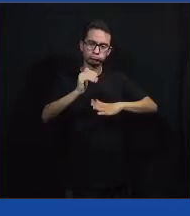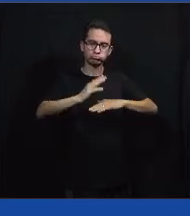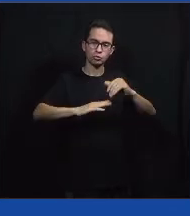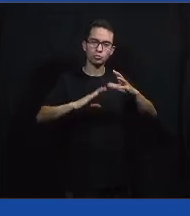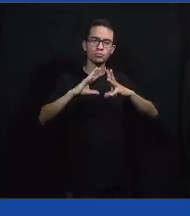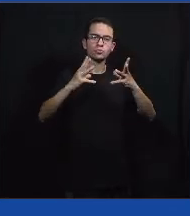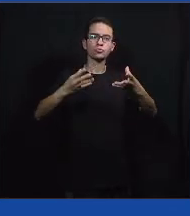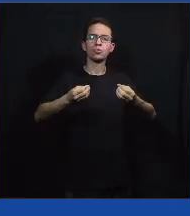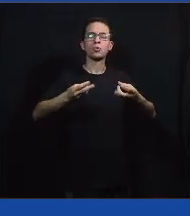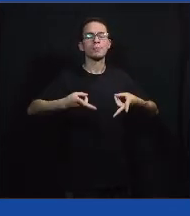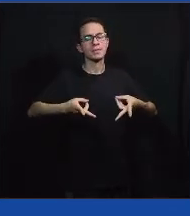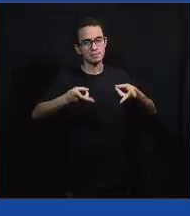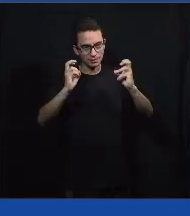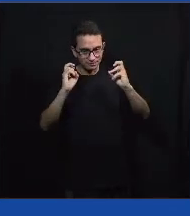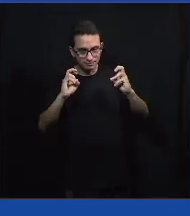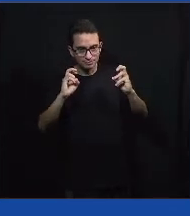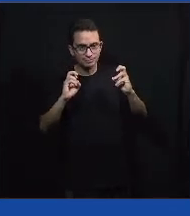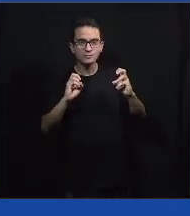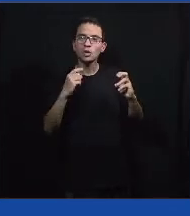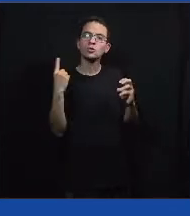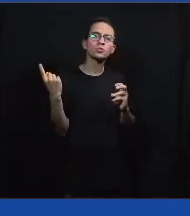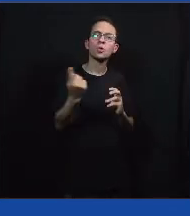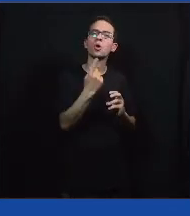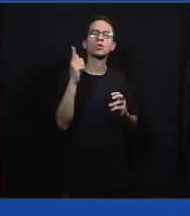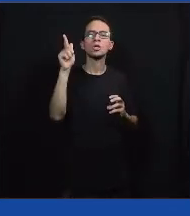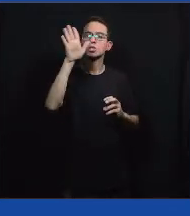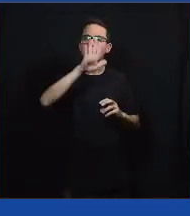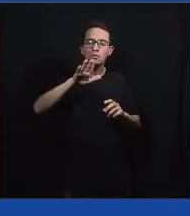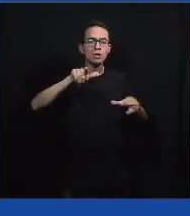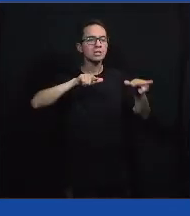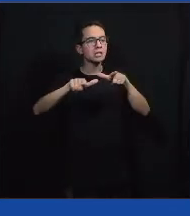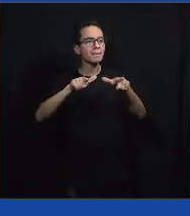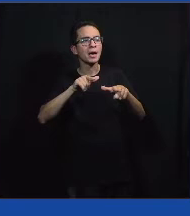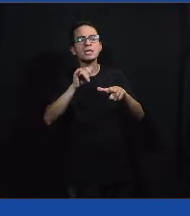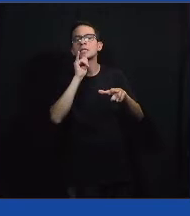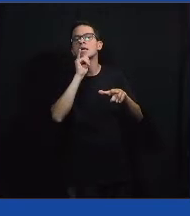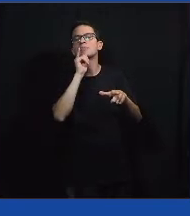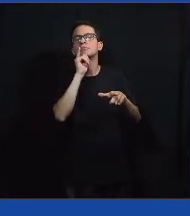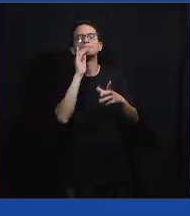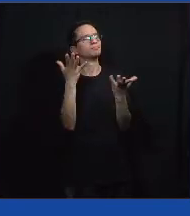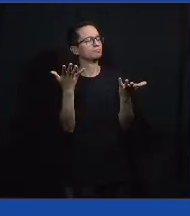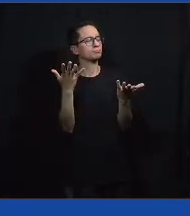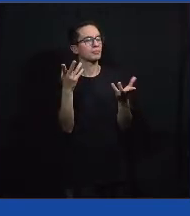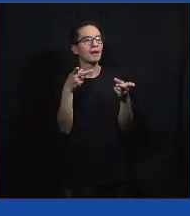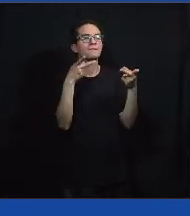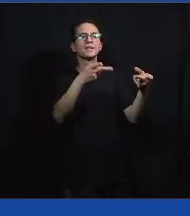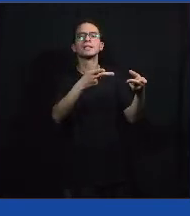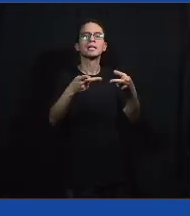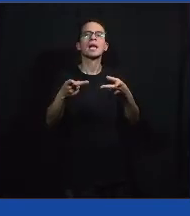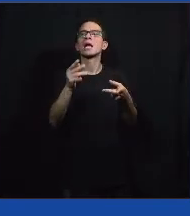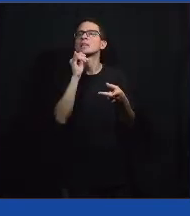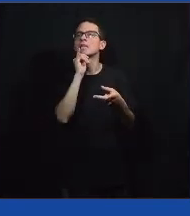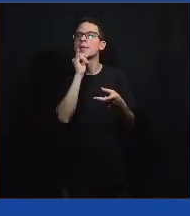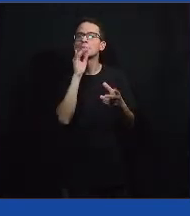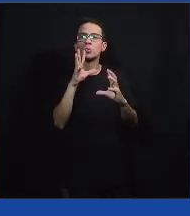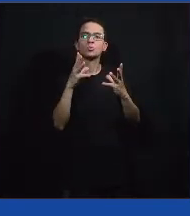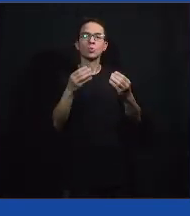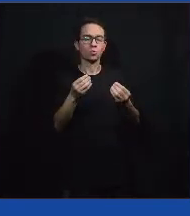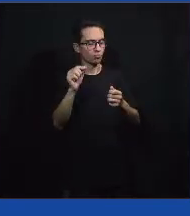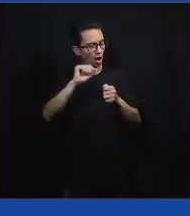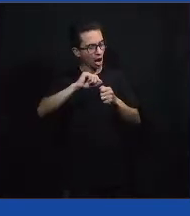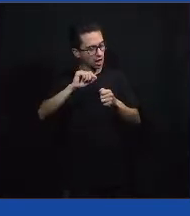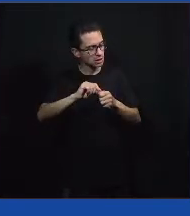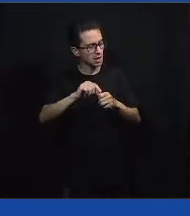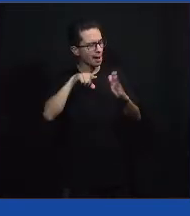percepções. Geralmente, quando a gente está trabalhando mais a longo prazo o Canvas, a gente revisita essas suposições que a gente faz, a gente